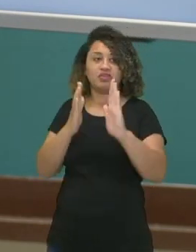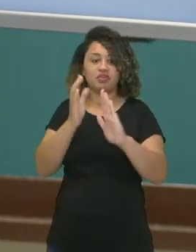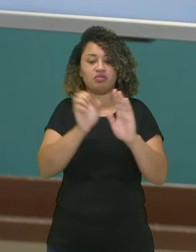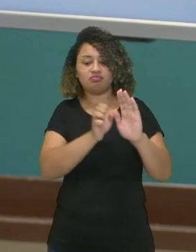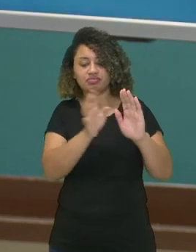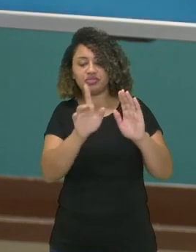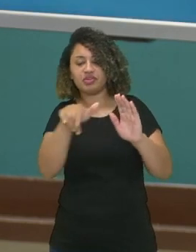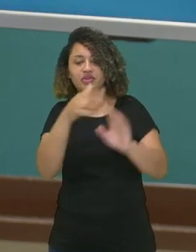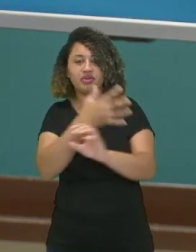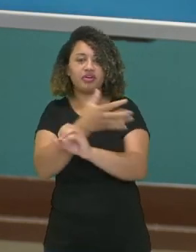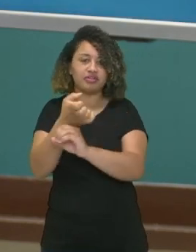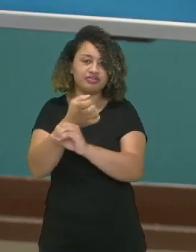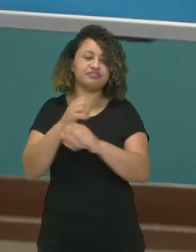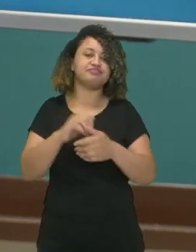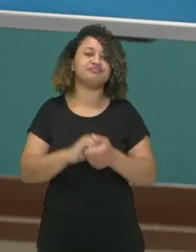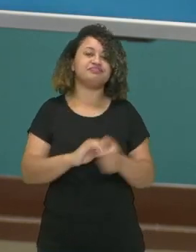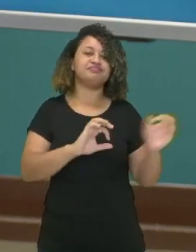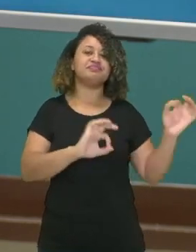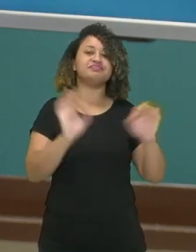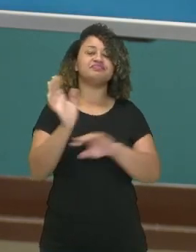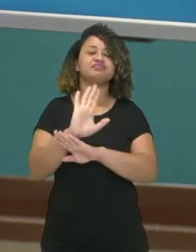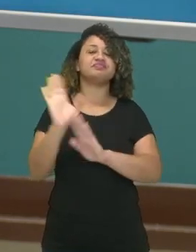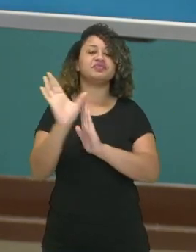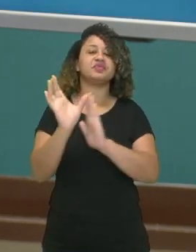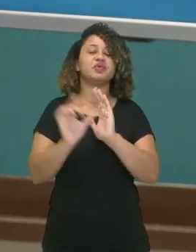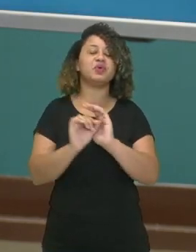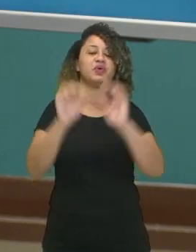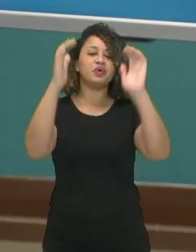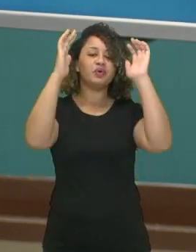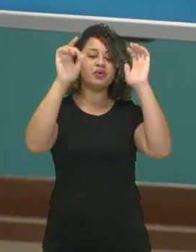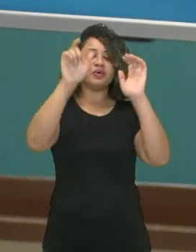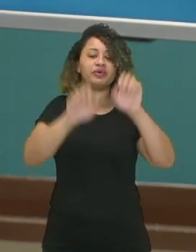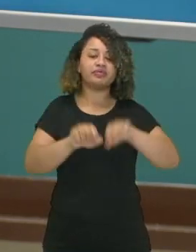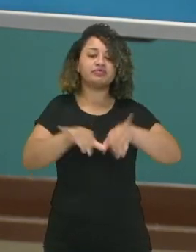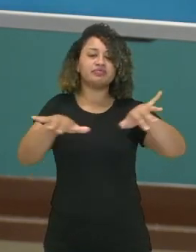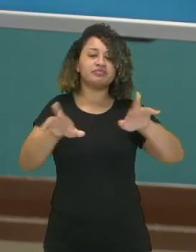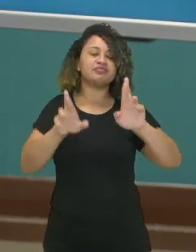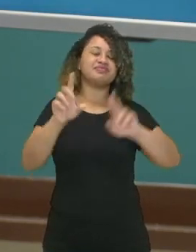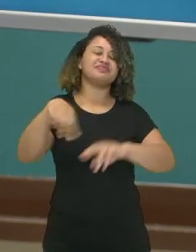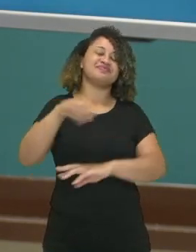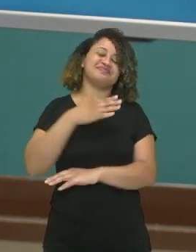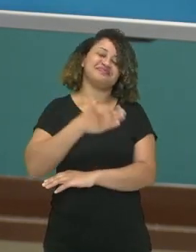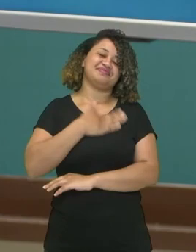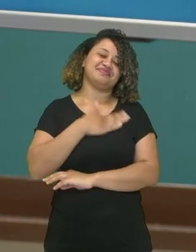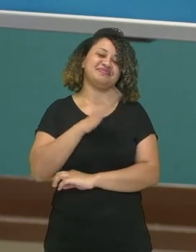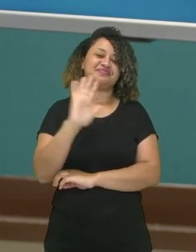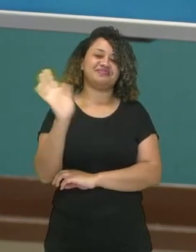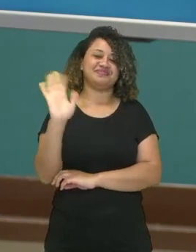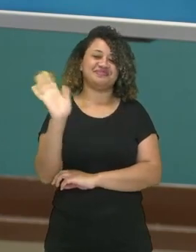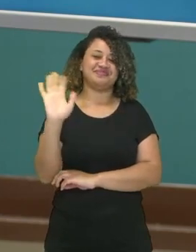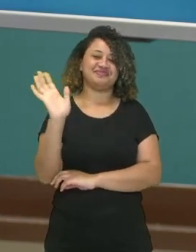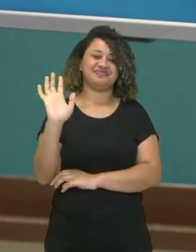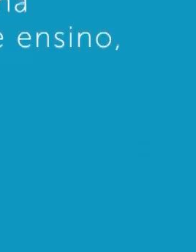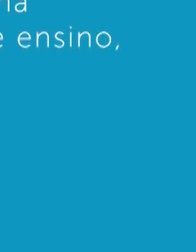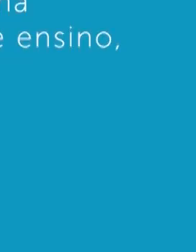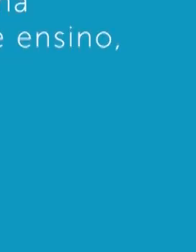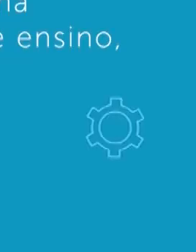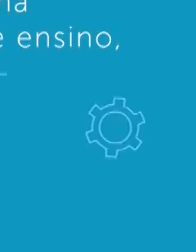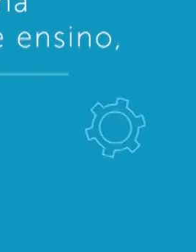no próximo. Nesse vídeo, nós falamos sobre o sistema nervoso. Espero que vocês tenham gostado e até breve!